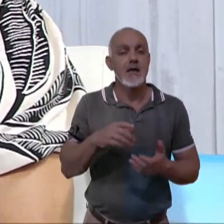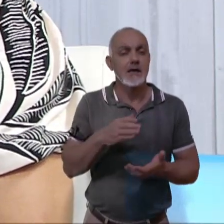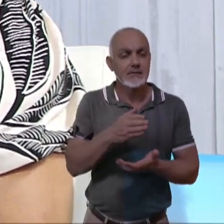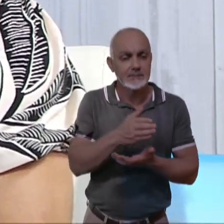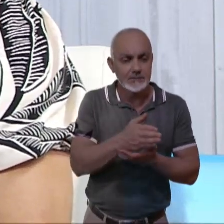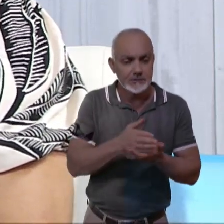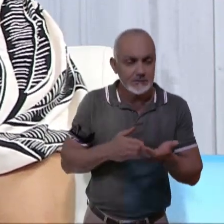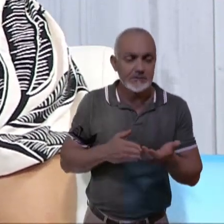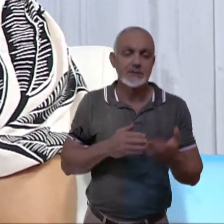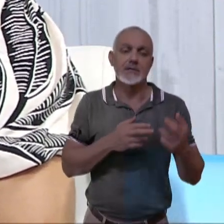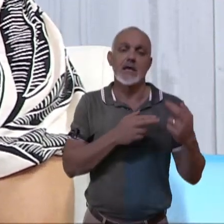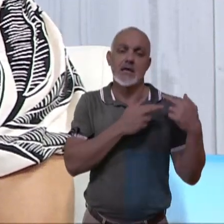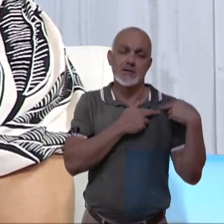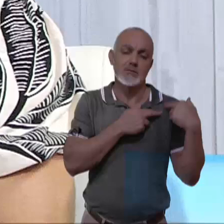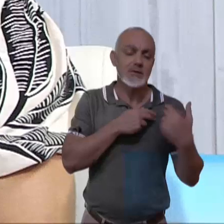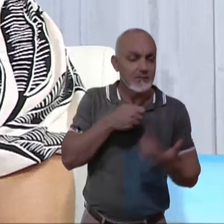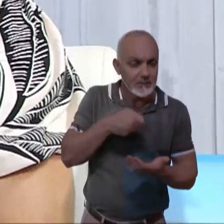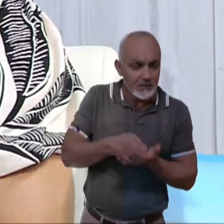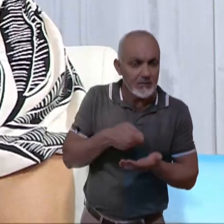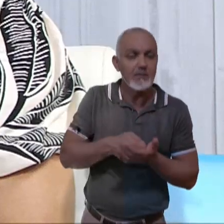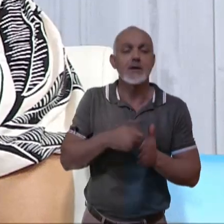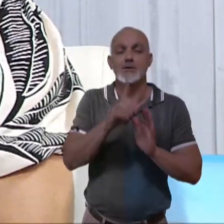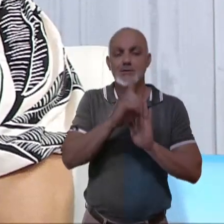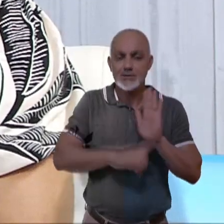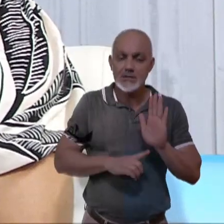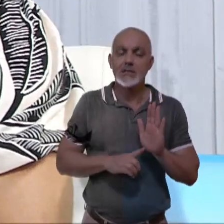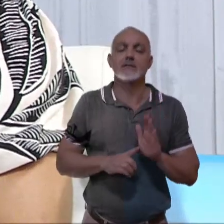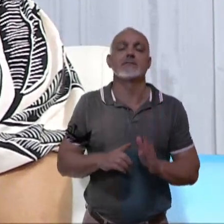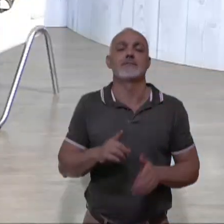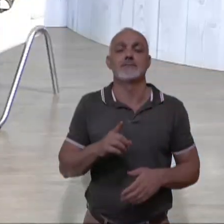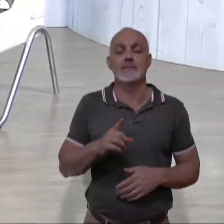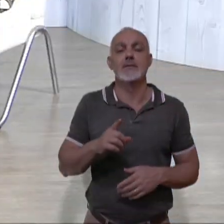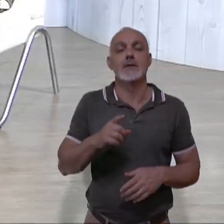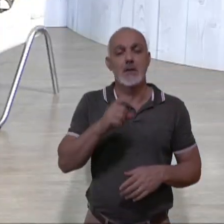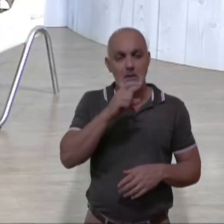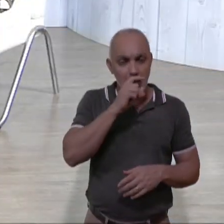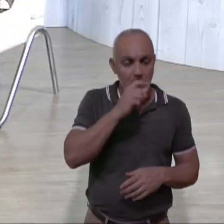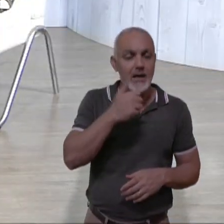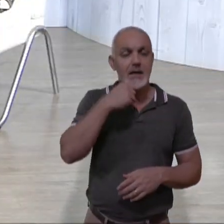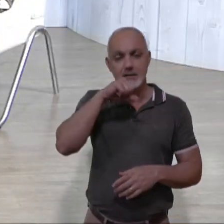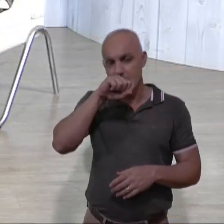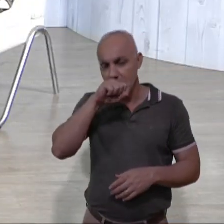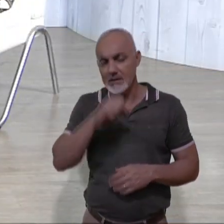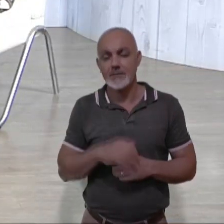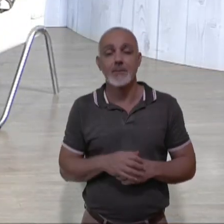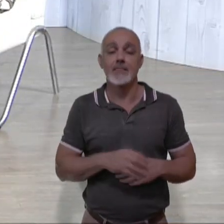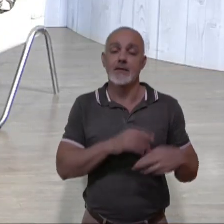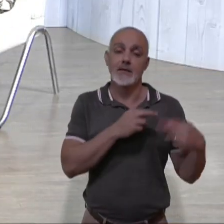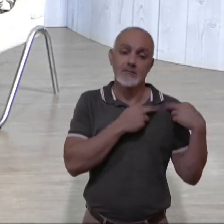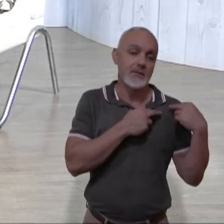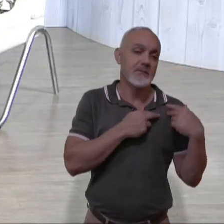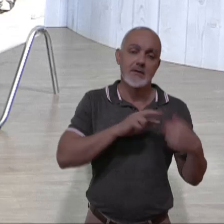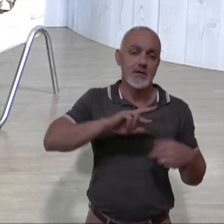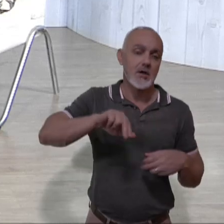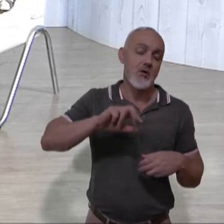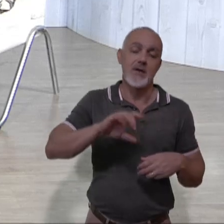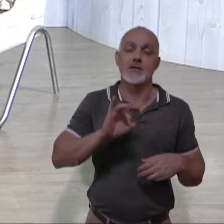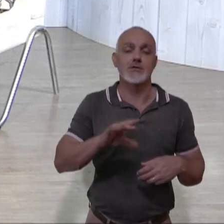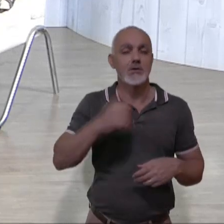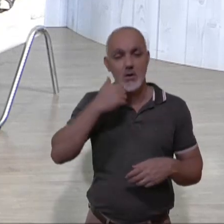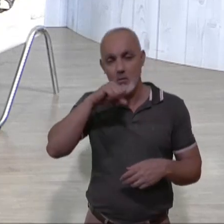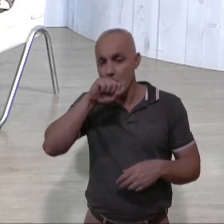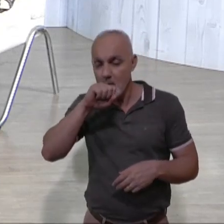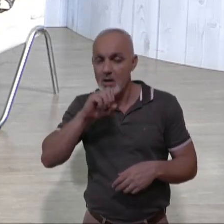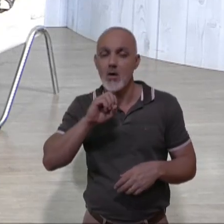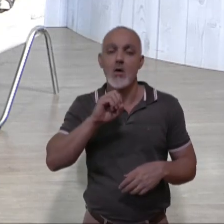as tarefas, as obrigações e os deveres. Do pai e da mãe. pai e da mãe. A responsabilidade não vai ficar totalmente para a mãe ou